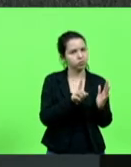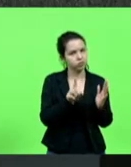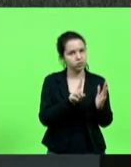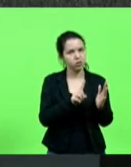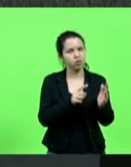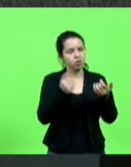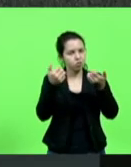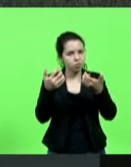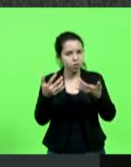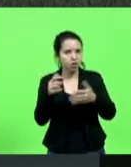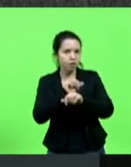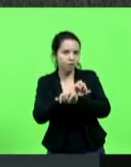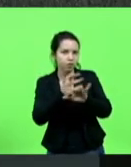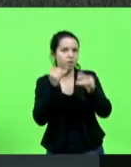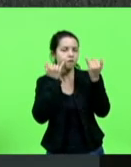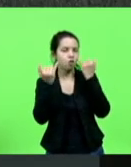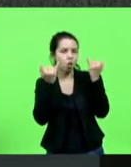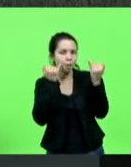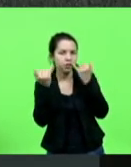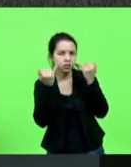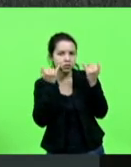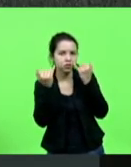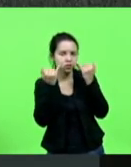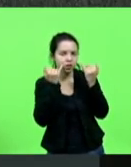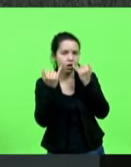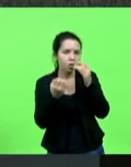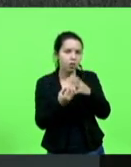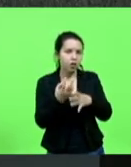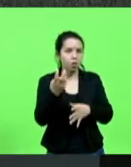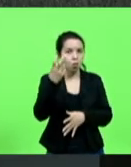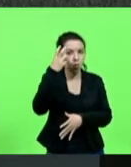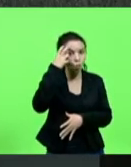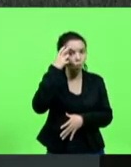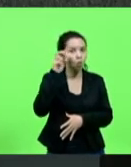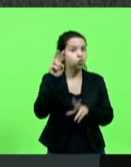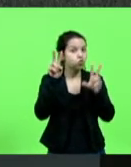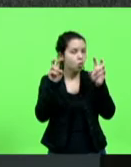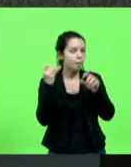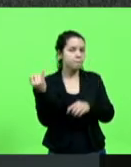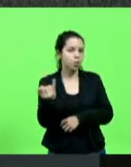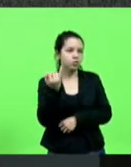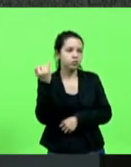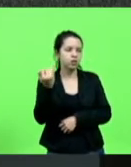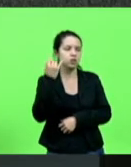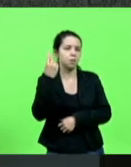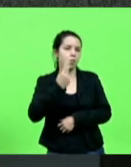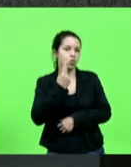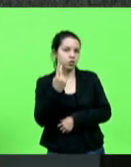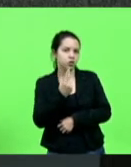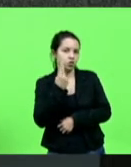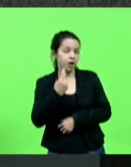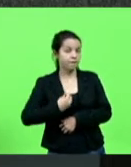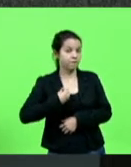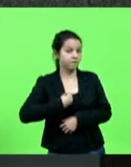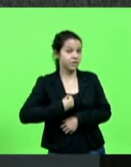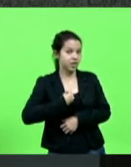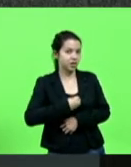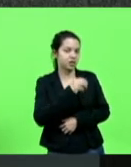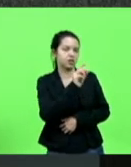informar e criar uma cultura da importância da política na vida das pessoas.